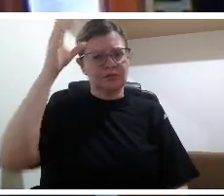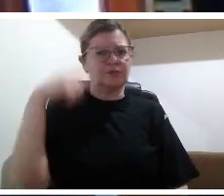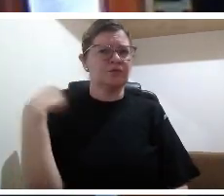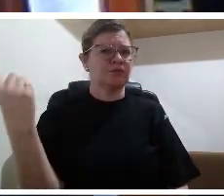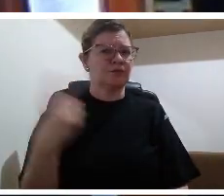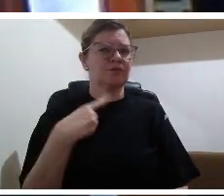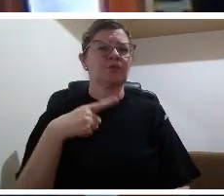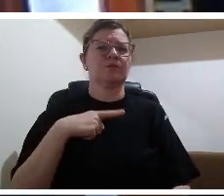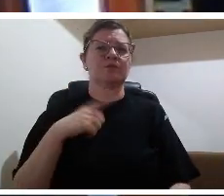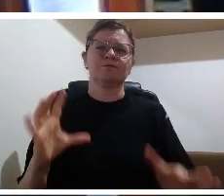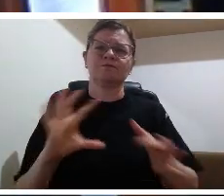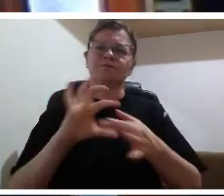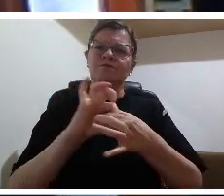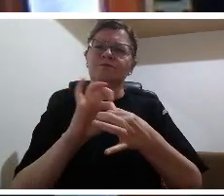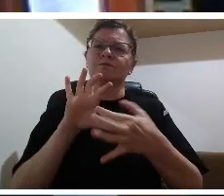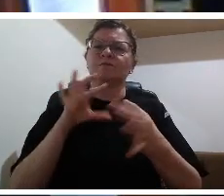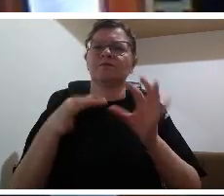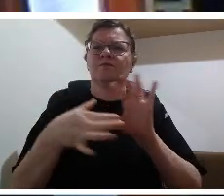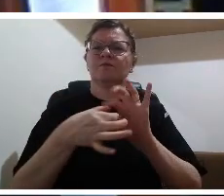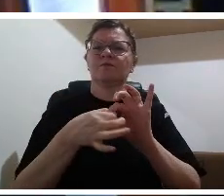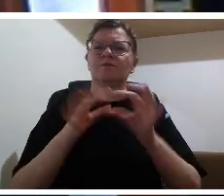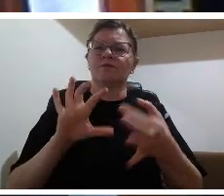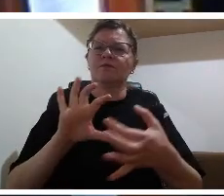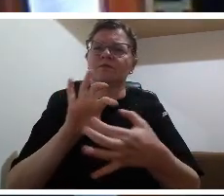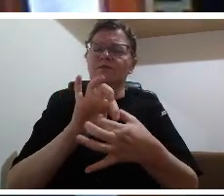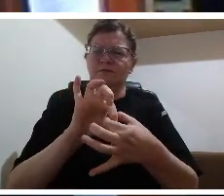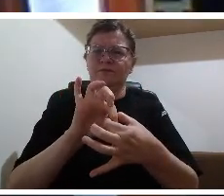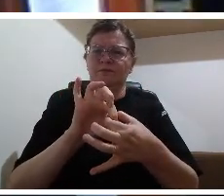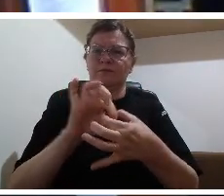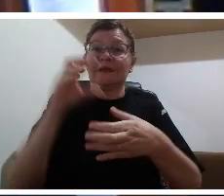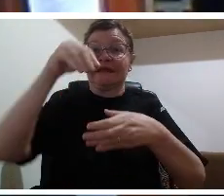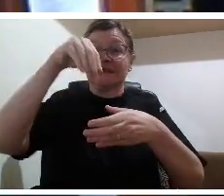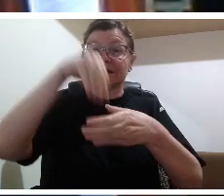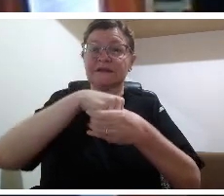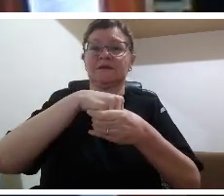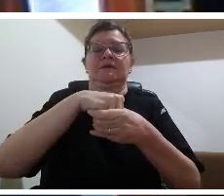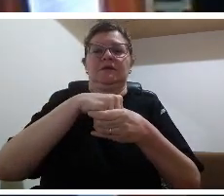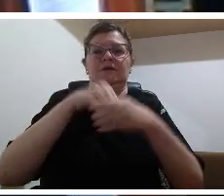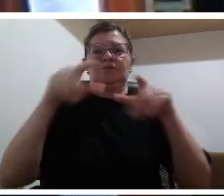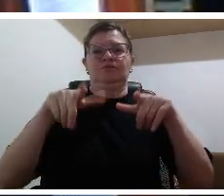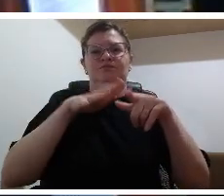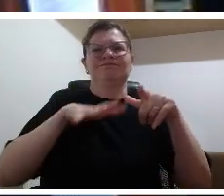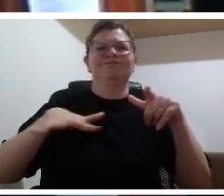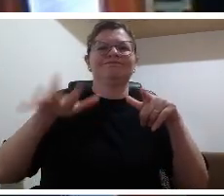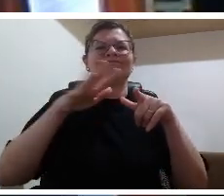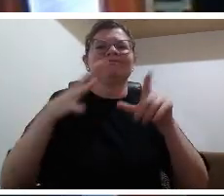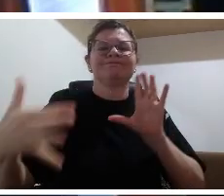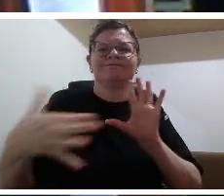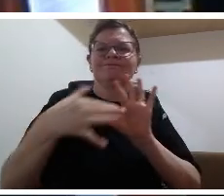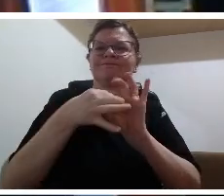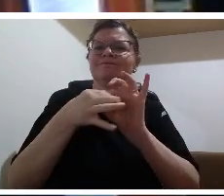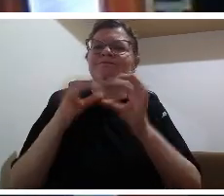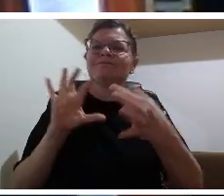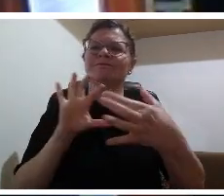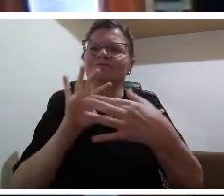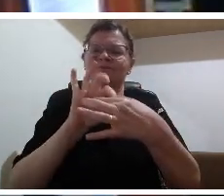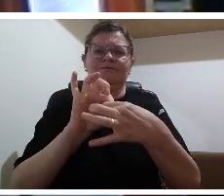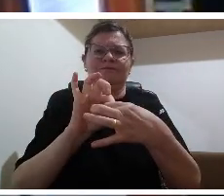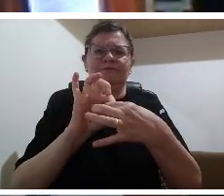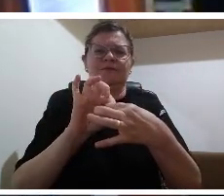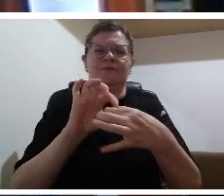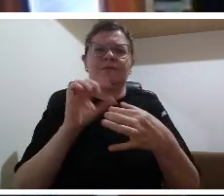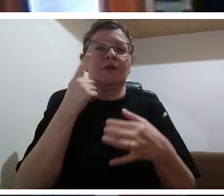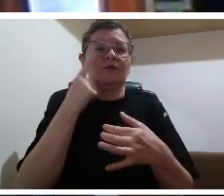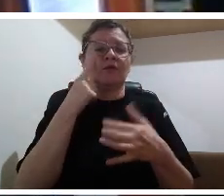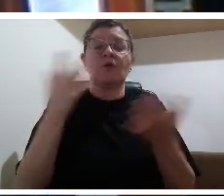circunstâncias veja o que é que está mudando o mundo hoje um bichinho que ninguém viu até hoje o